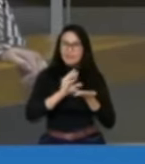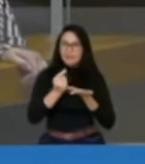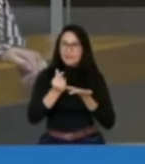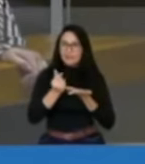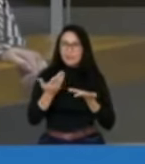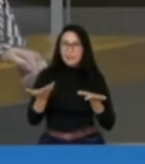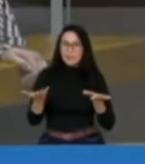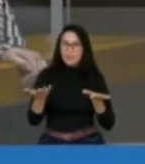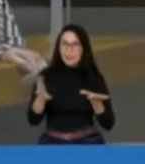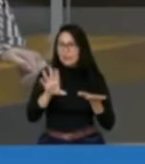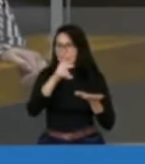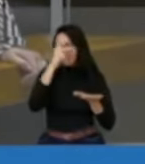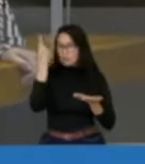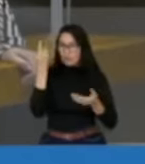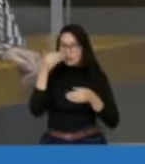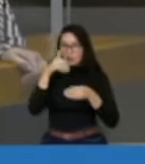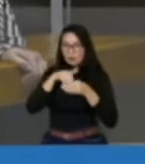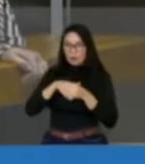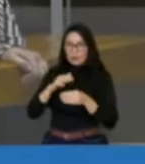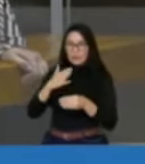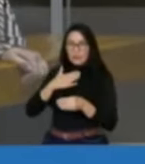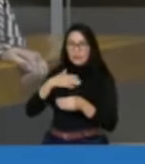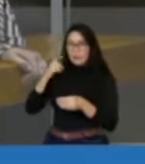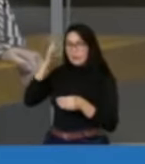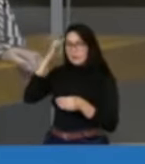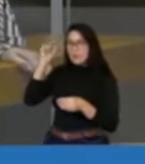eleitor vai pensar? Ah, claro.